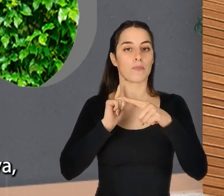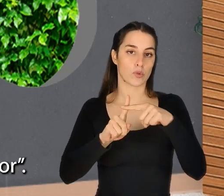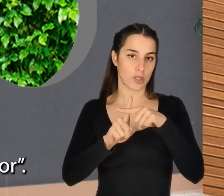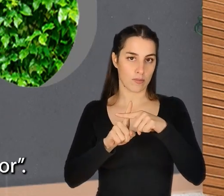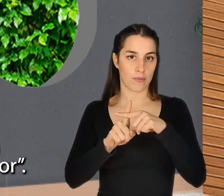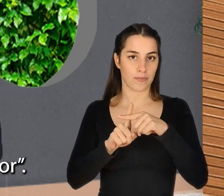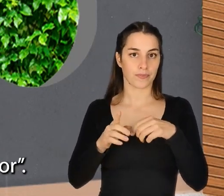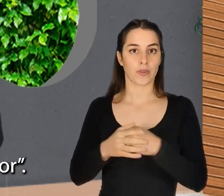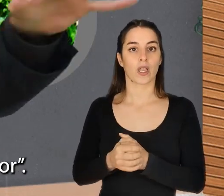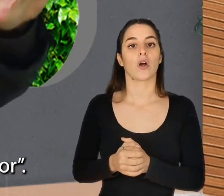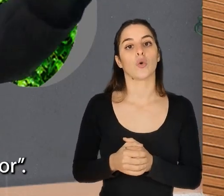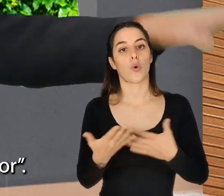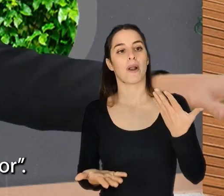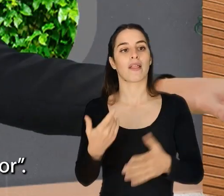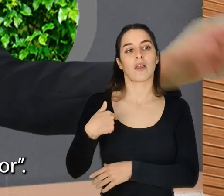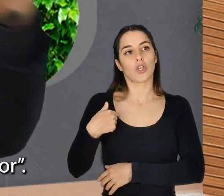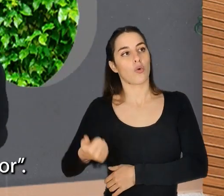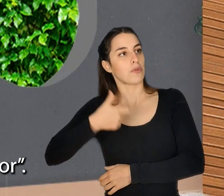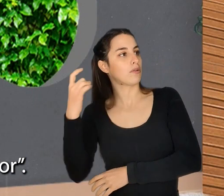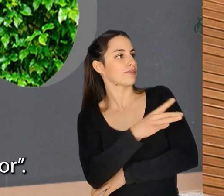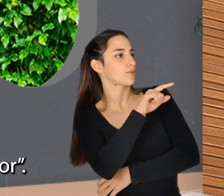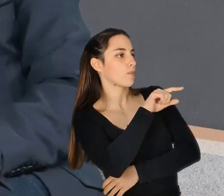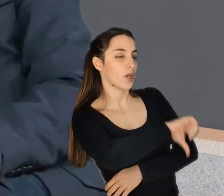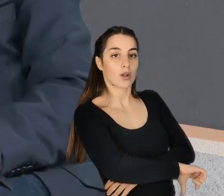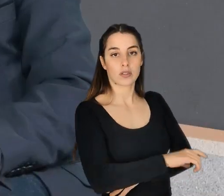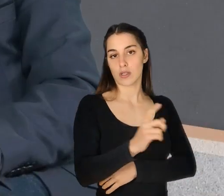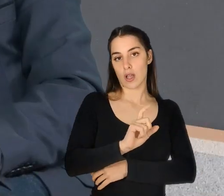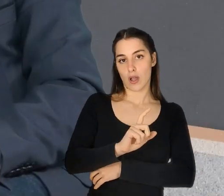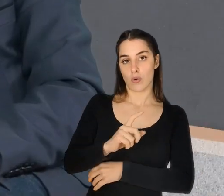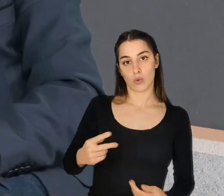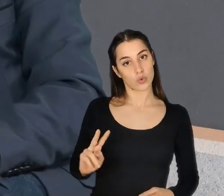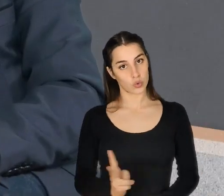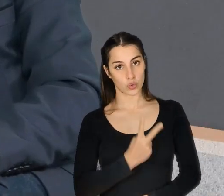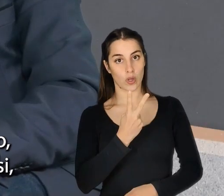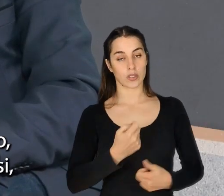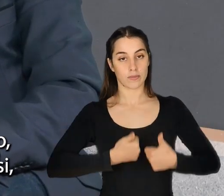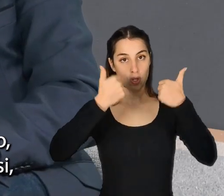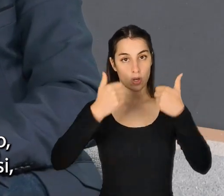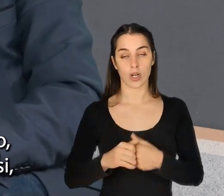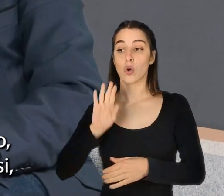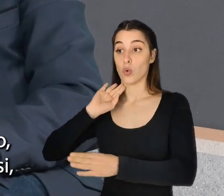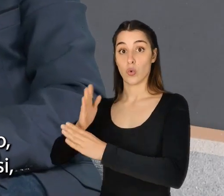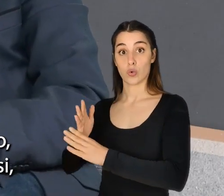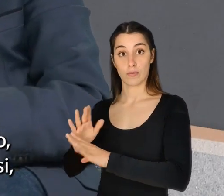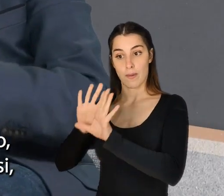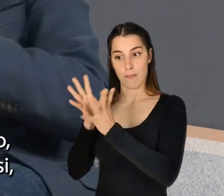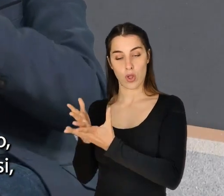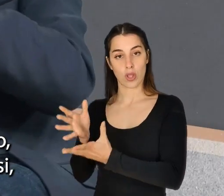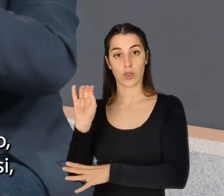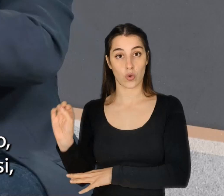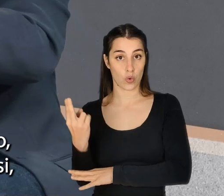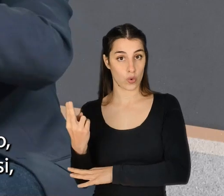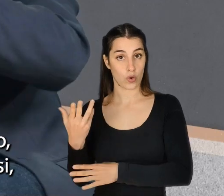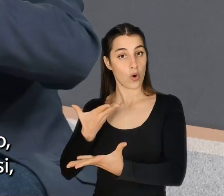positiva. Versus, eu tenho que ser melhor que tu, portanto, tu vais ter que ser pior. Um pouco aquela, acho que foi na última bola d'ouro, a